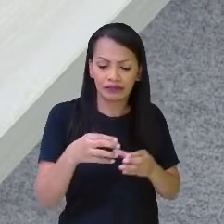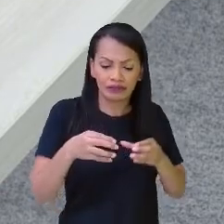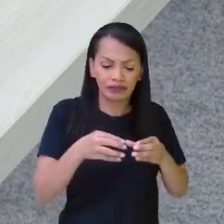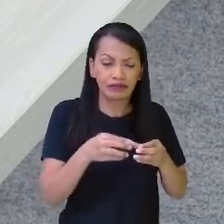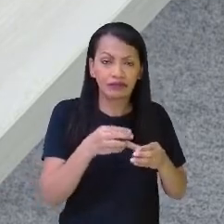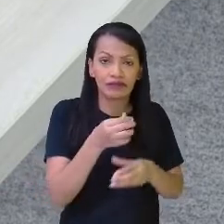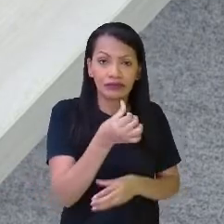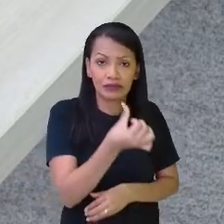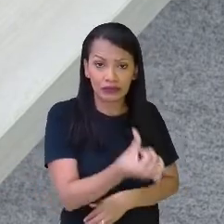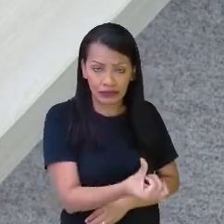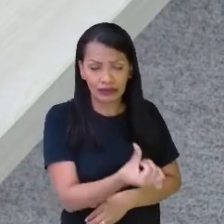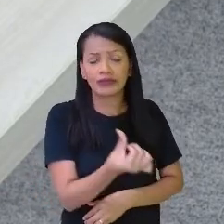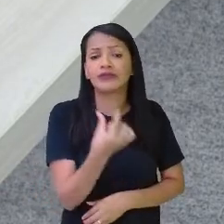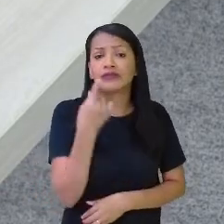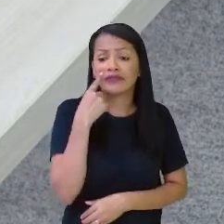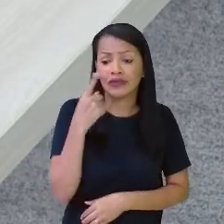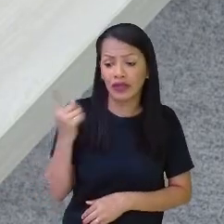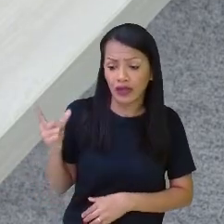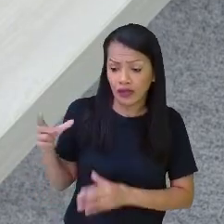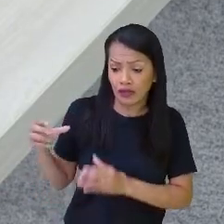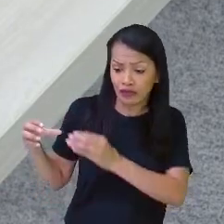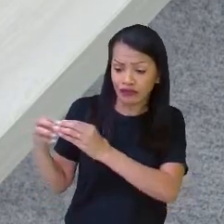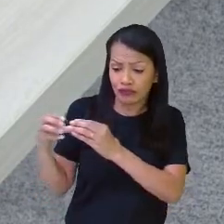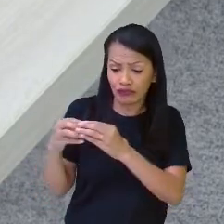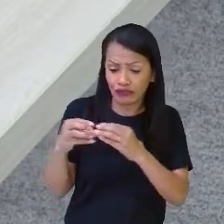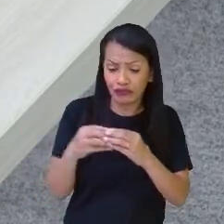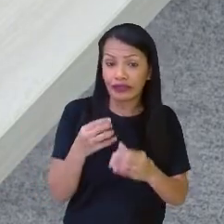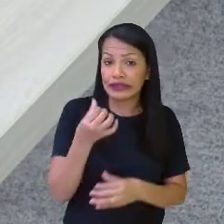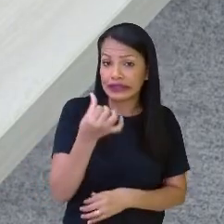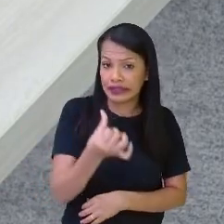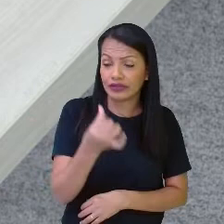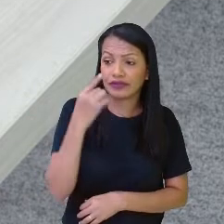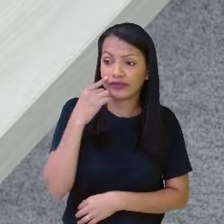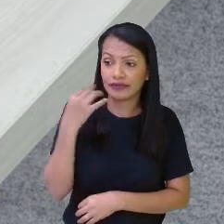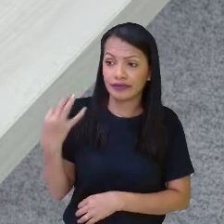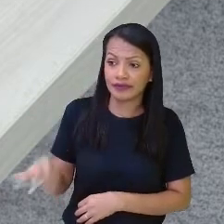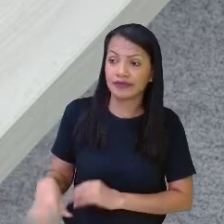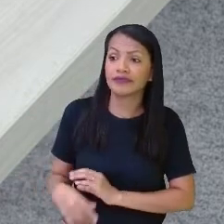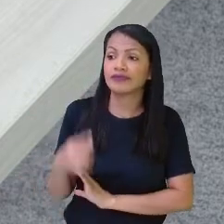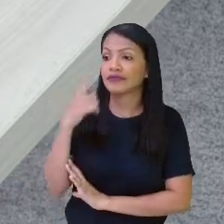6. Então, eu fiz os 6 grupos, vamos contar aqui, ó. Um grupo aqui,